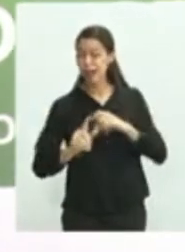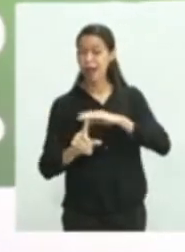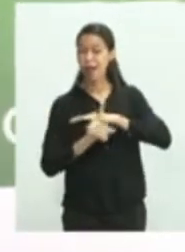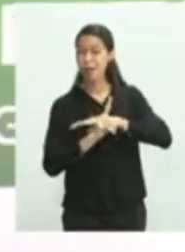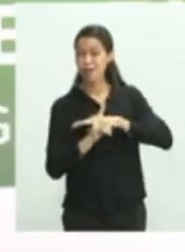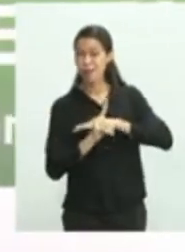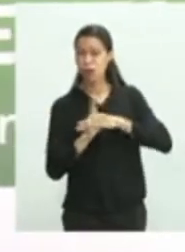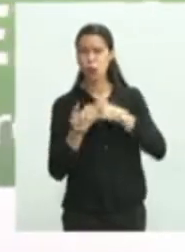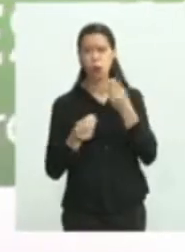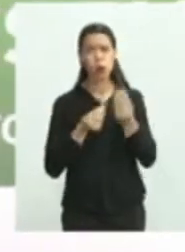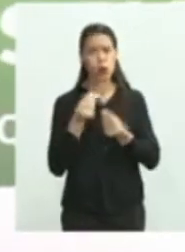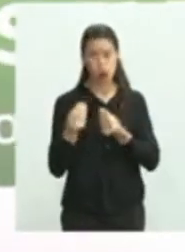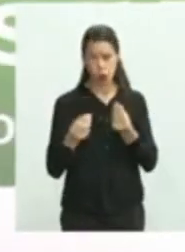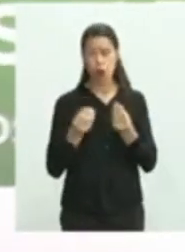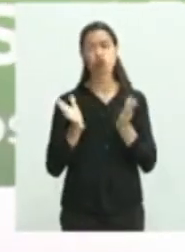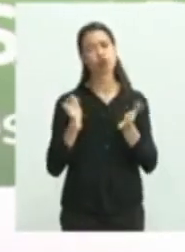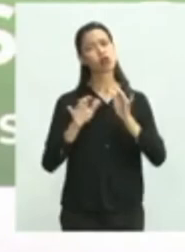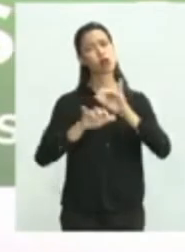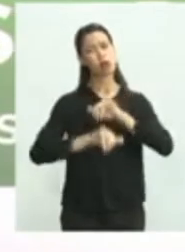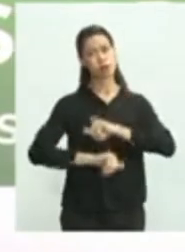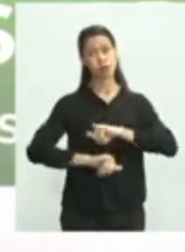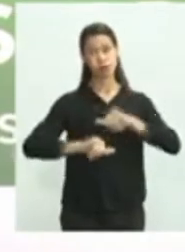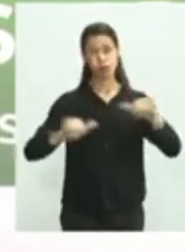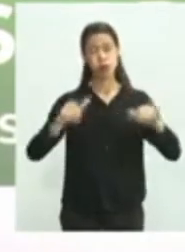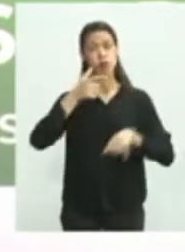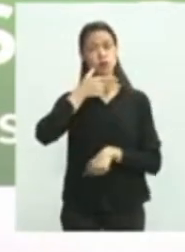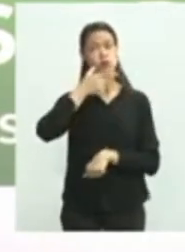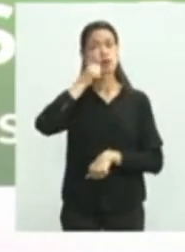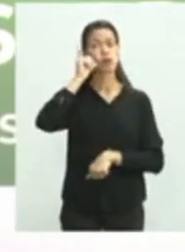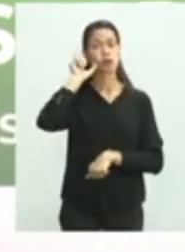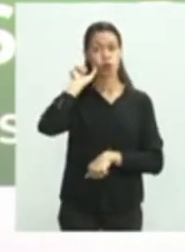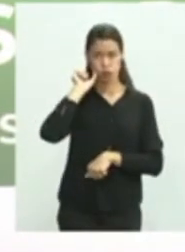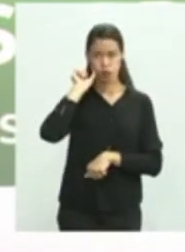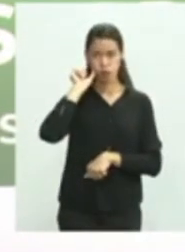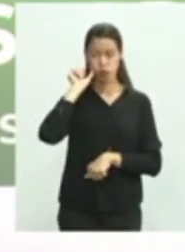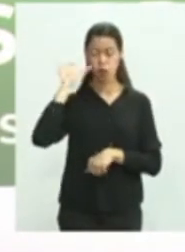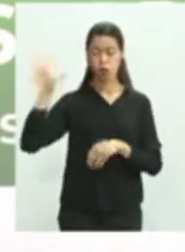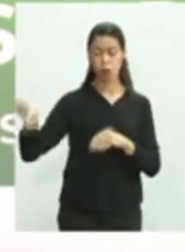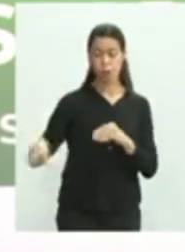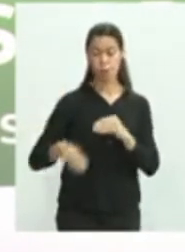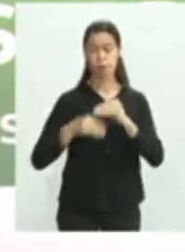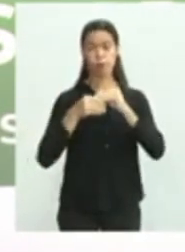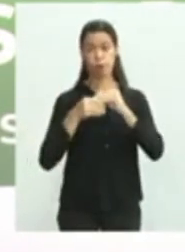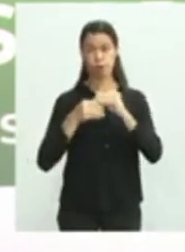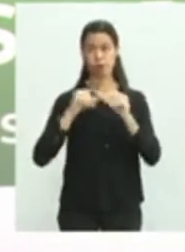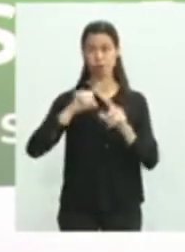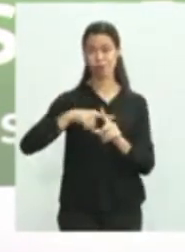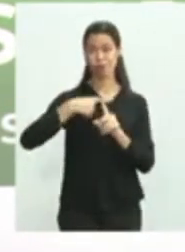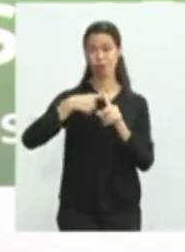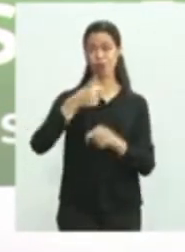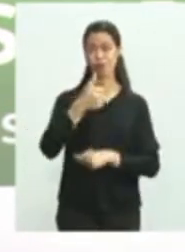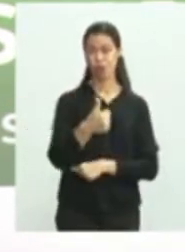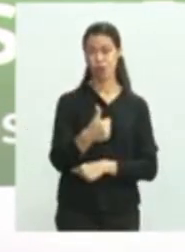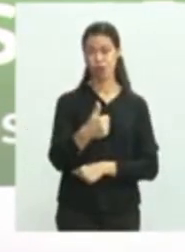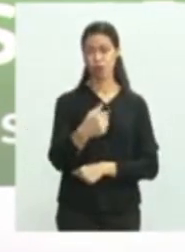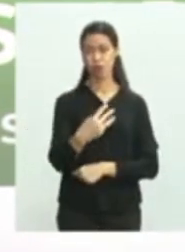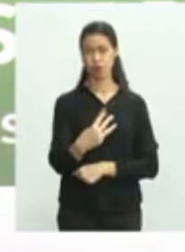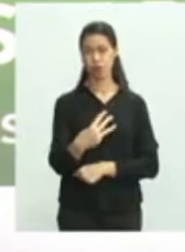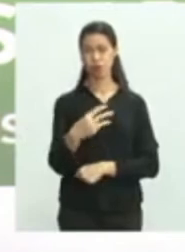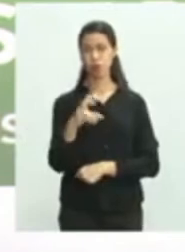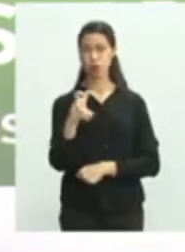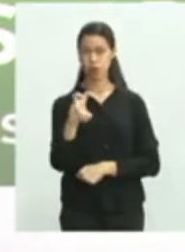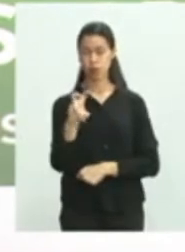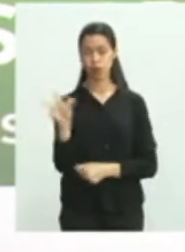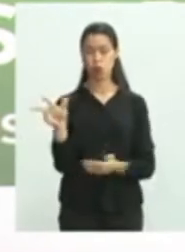Nós havíamos divulgado, até o dia de ontem, o acréscimo de 135 leitos de